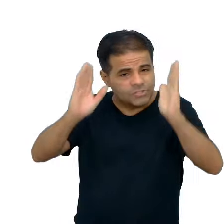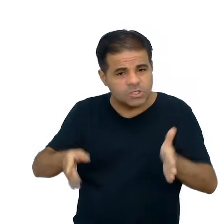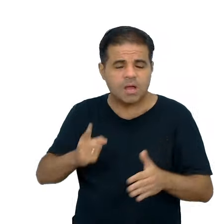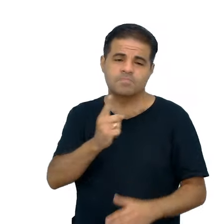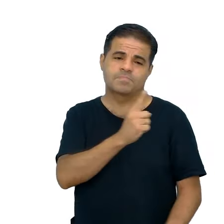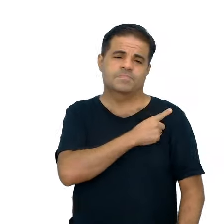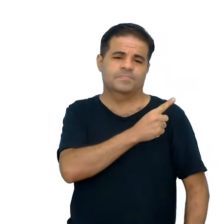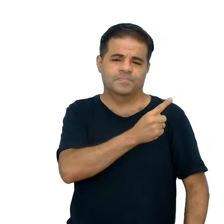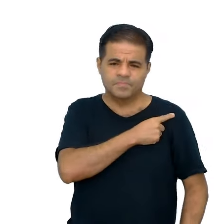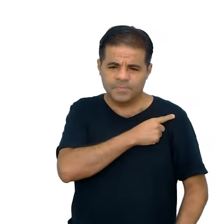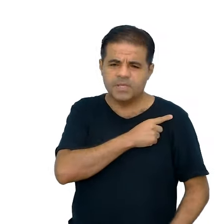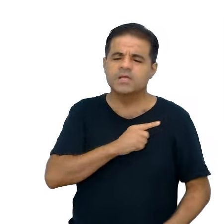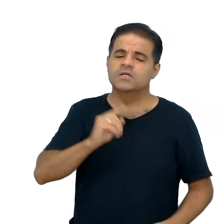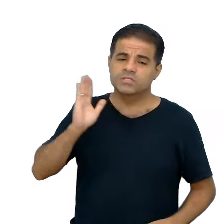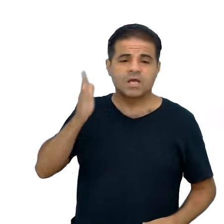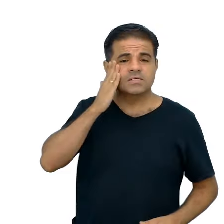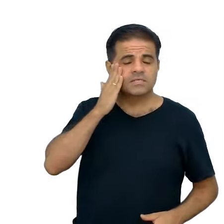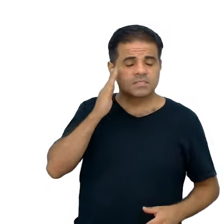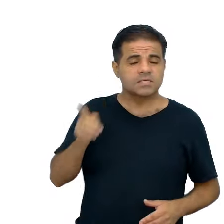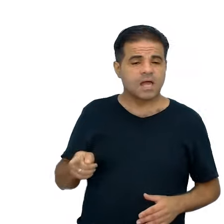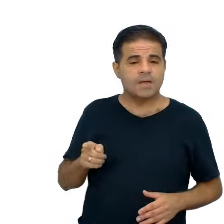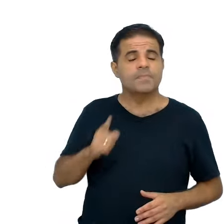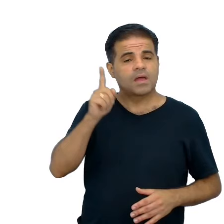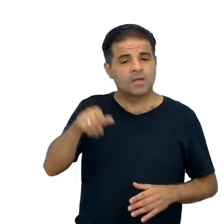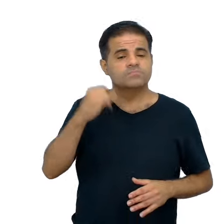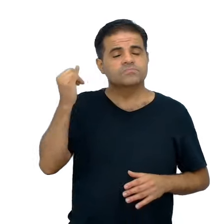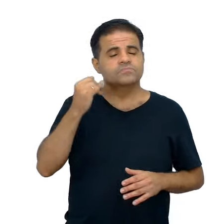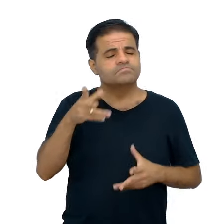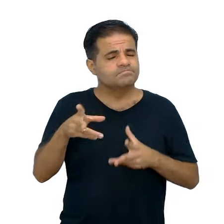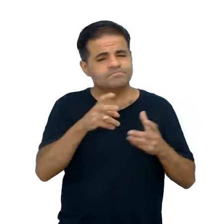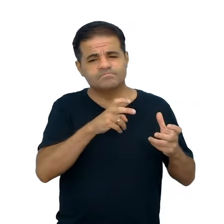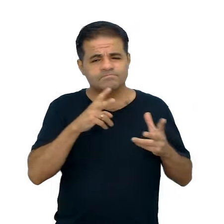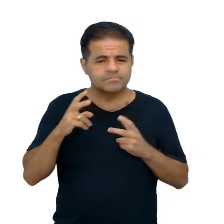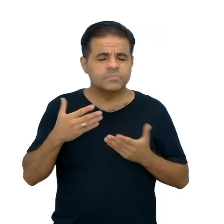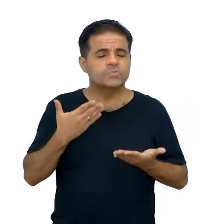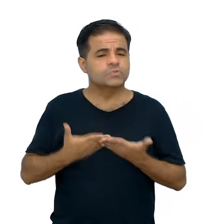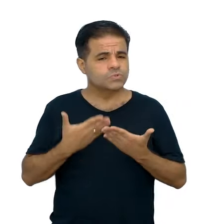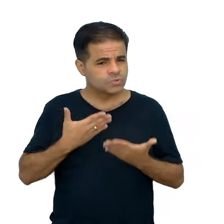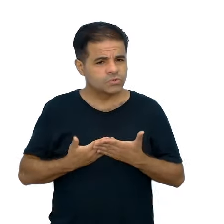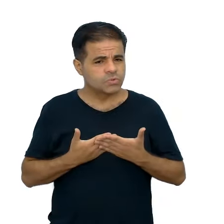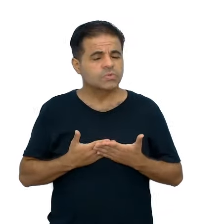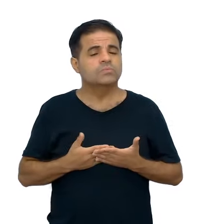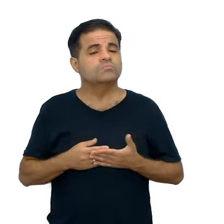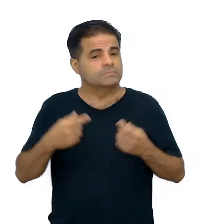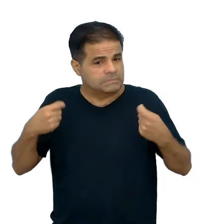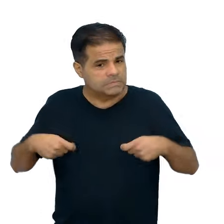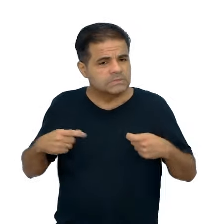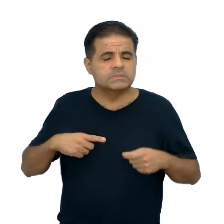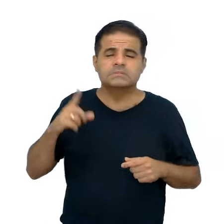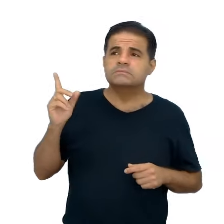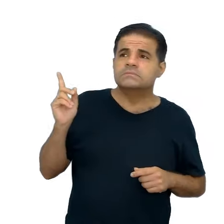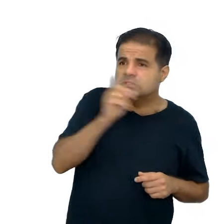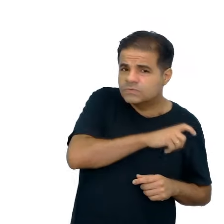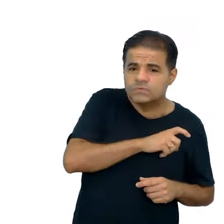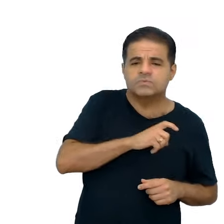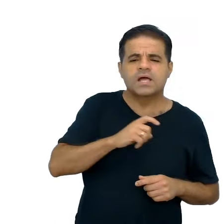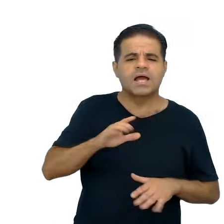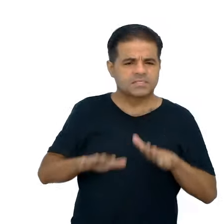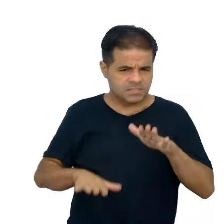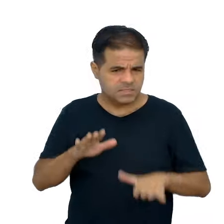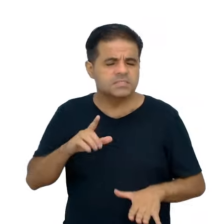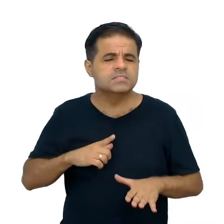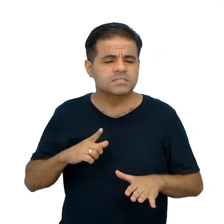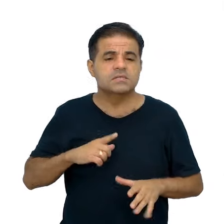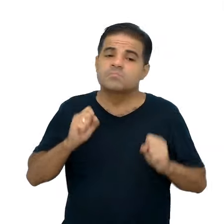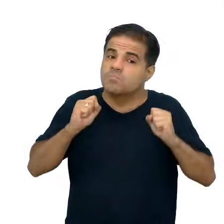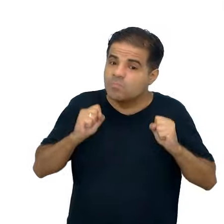na primeira série do ensino médio, então, é importante perceber que esse estudante deve ter dificuldades também, mas